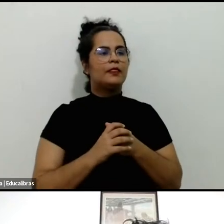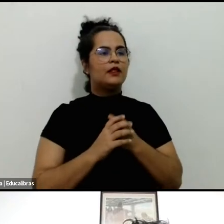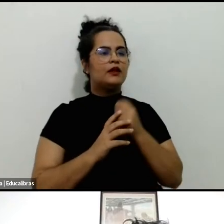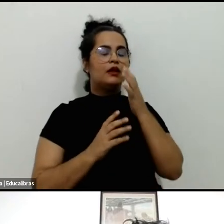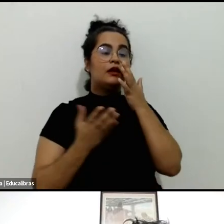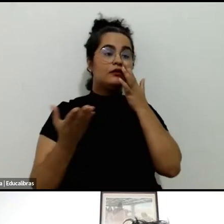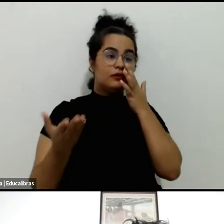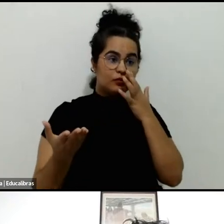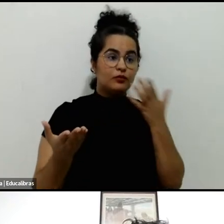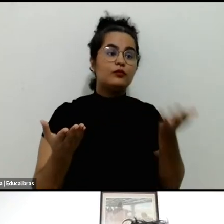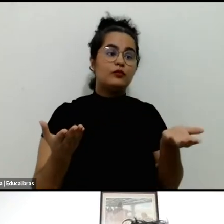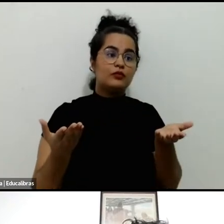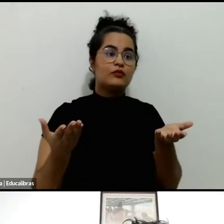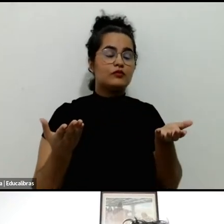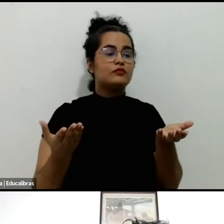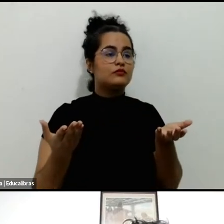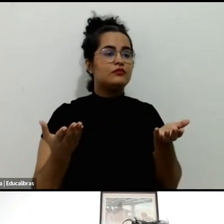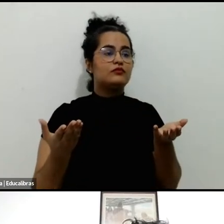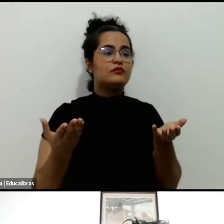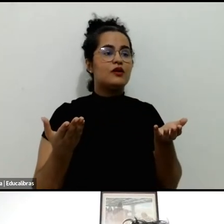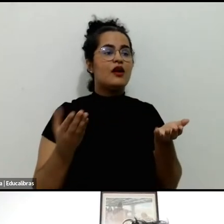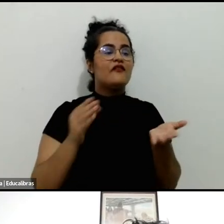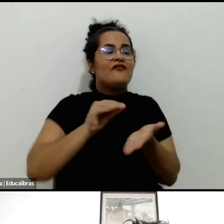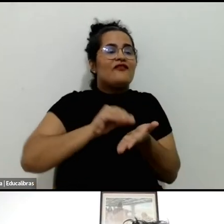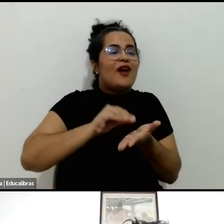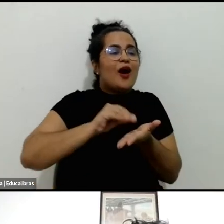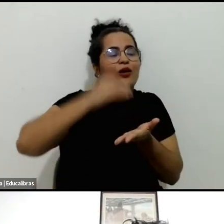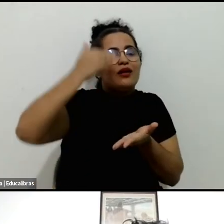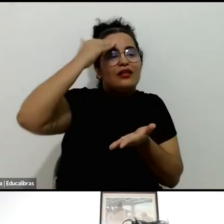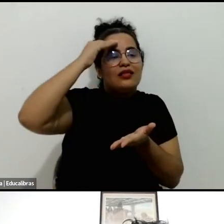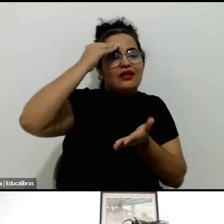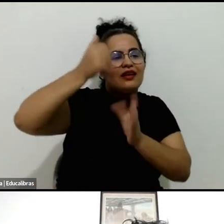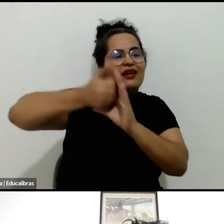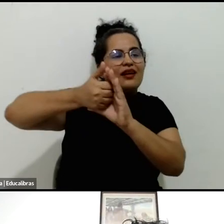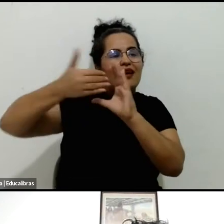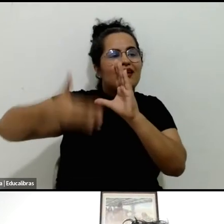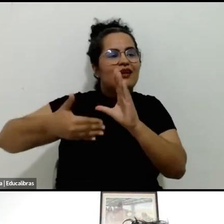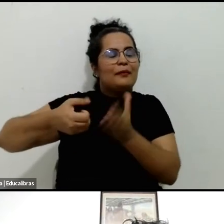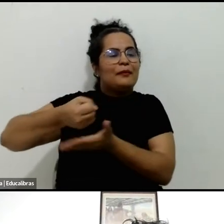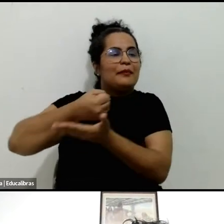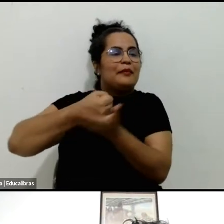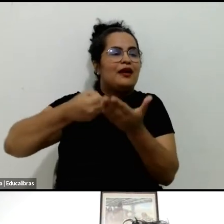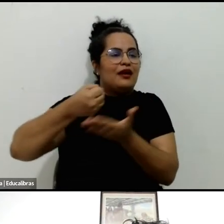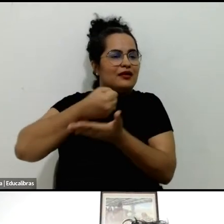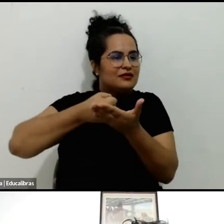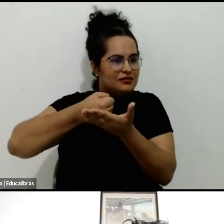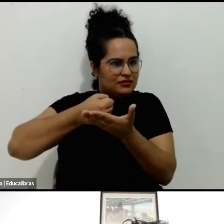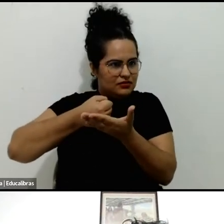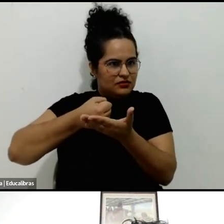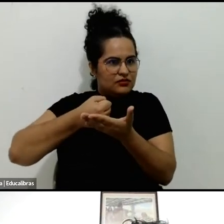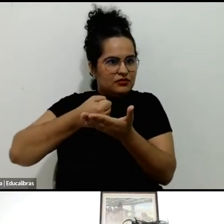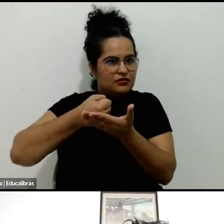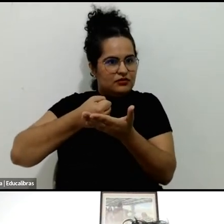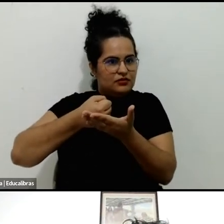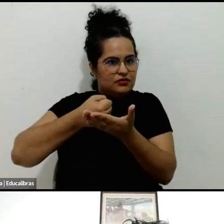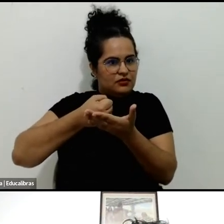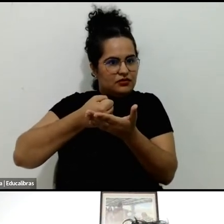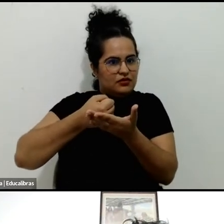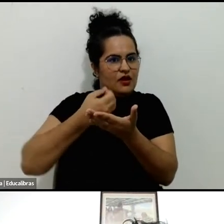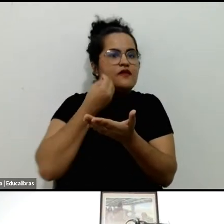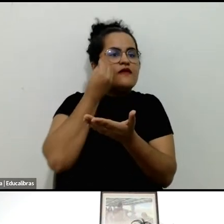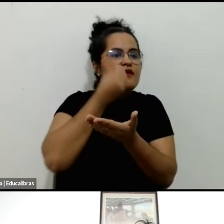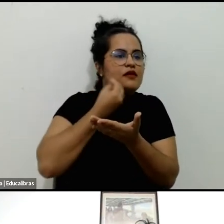Ou seja, uma certa incompreensação entre as características fundamentais para a vivência da experiência do lazer,